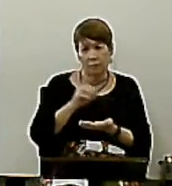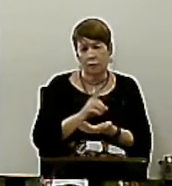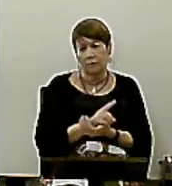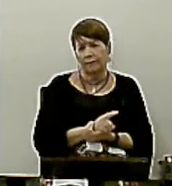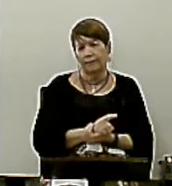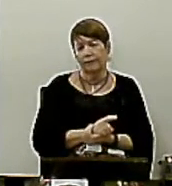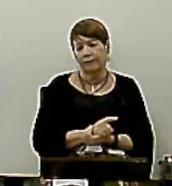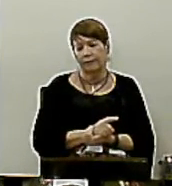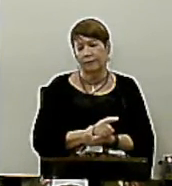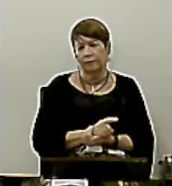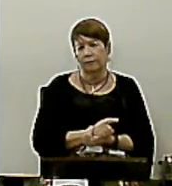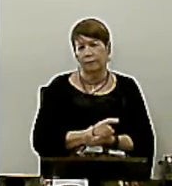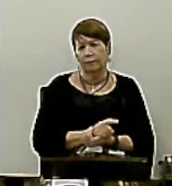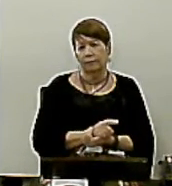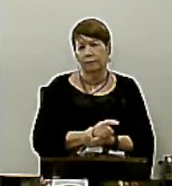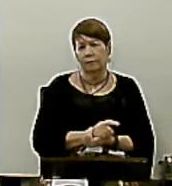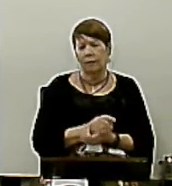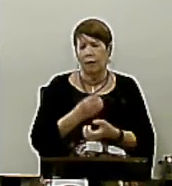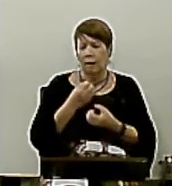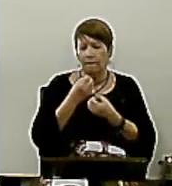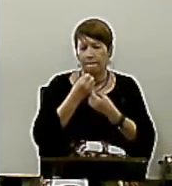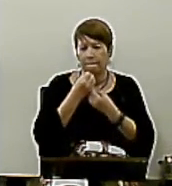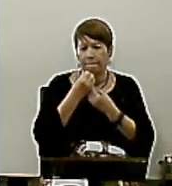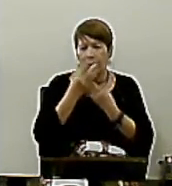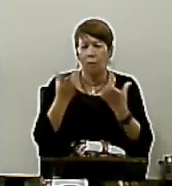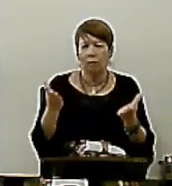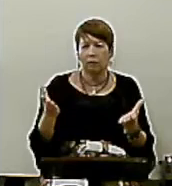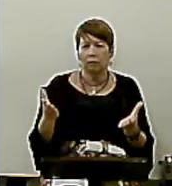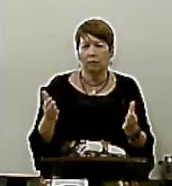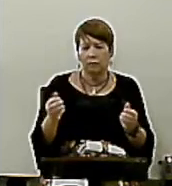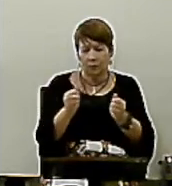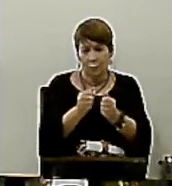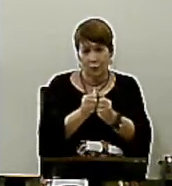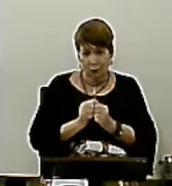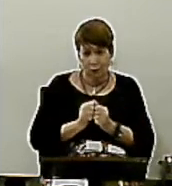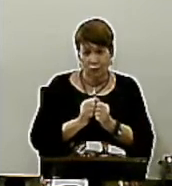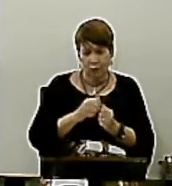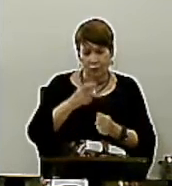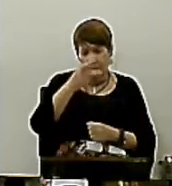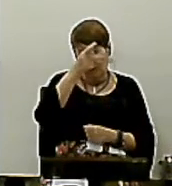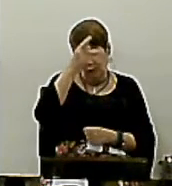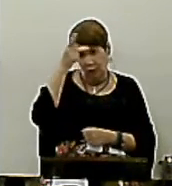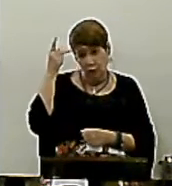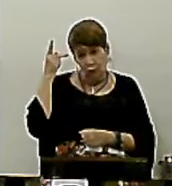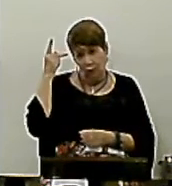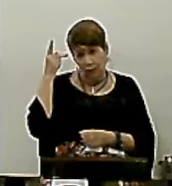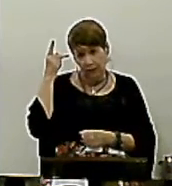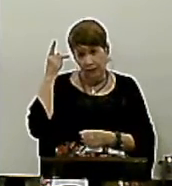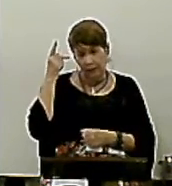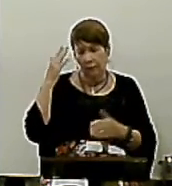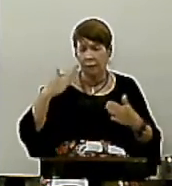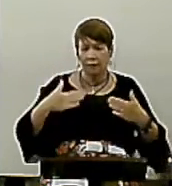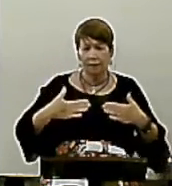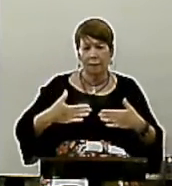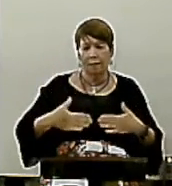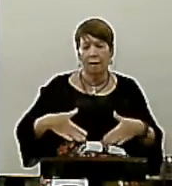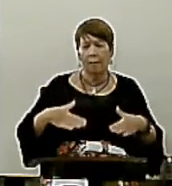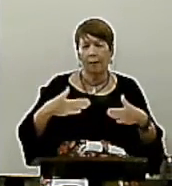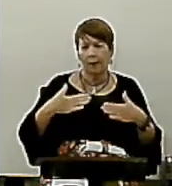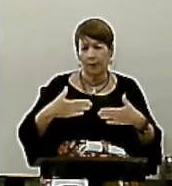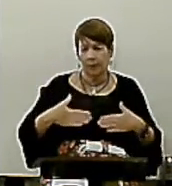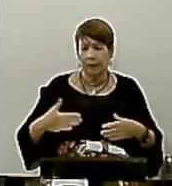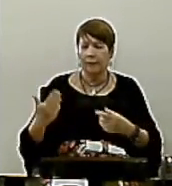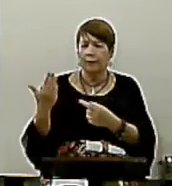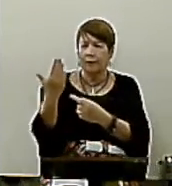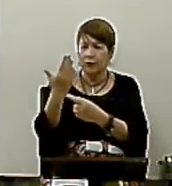Como é bom Estar perto De uma pessoa Sensata Lúcida Serena Isso ajuda